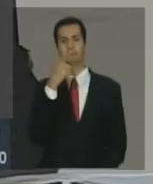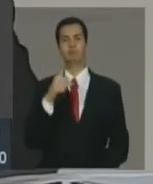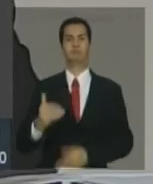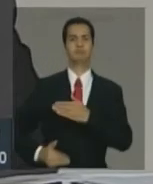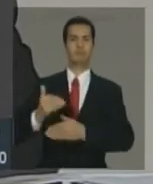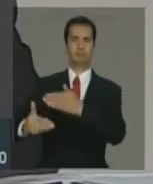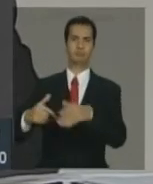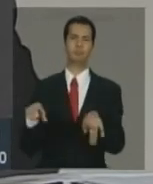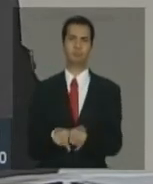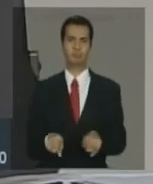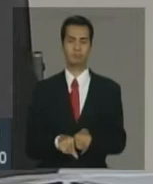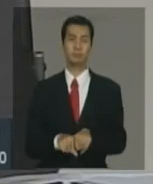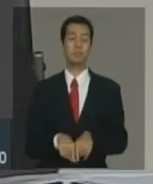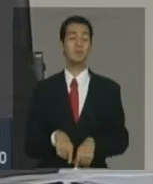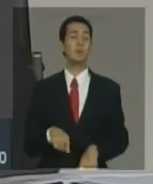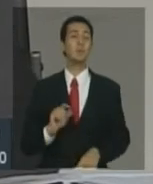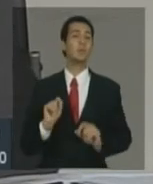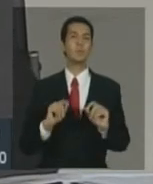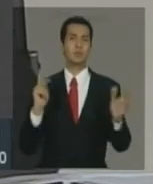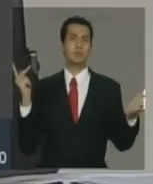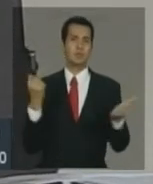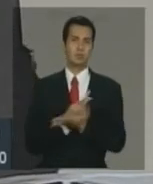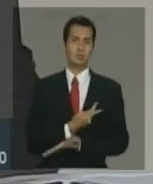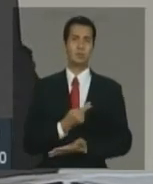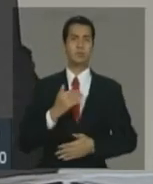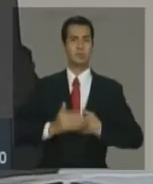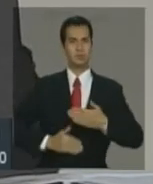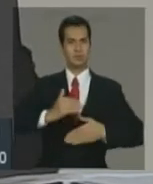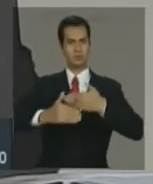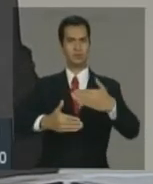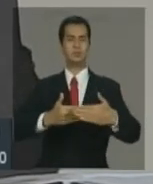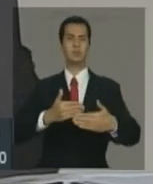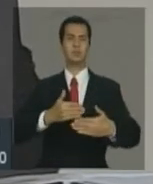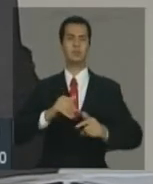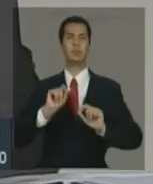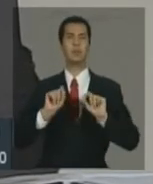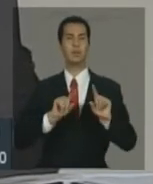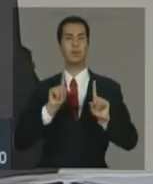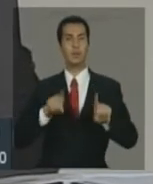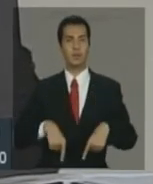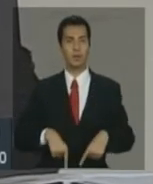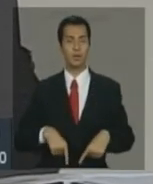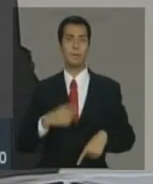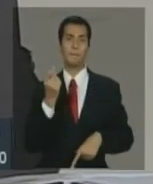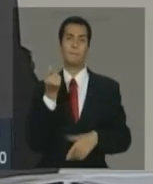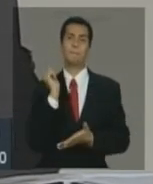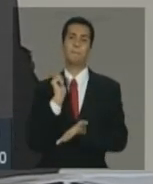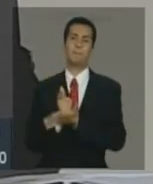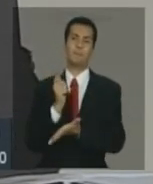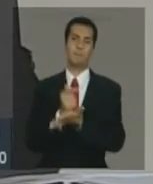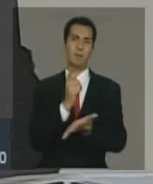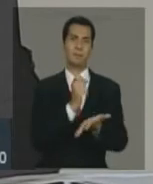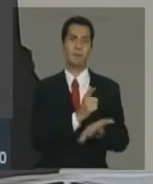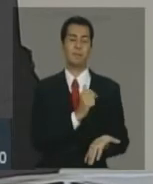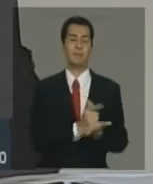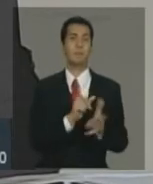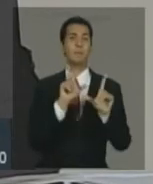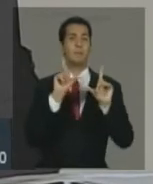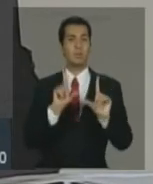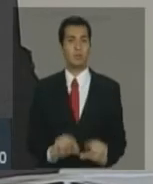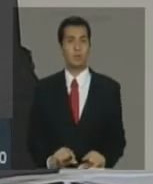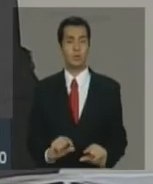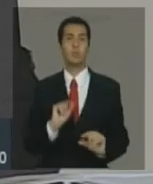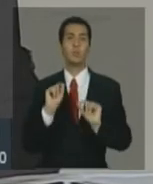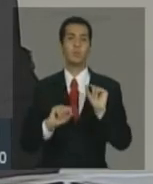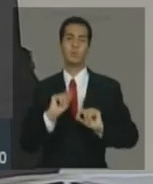principal motivo para o crescimento ter tido, durante algum período, o ritmo de pagamento um pouco menor não